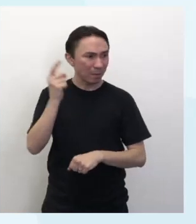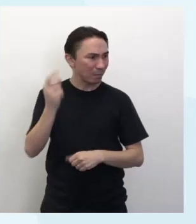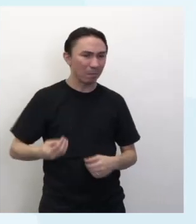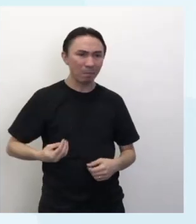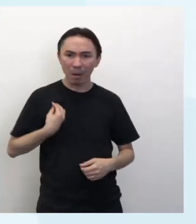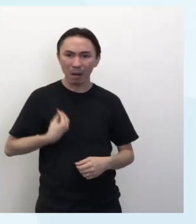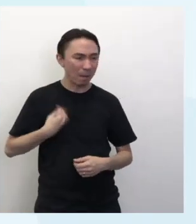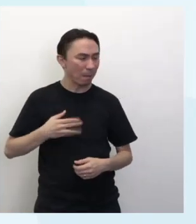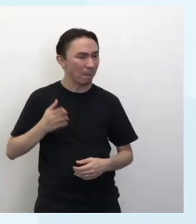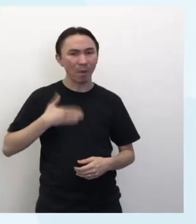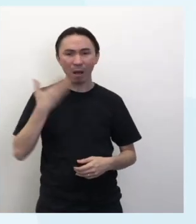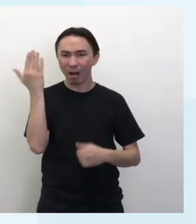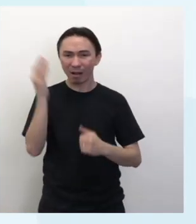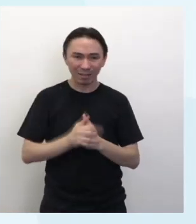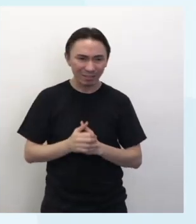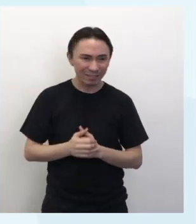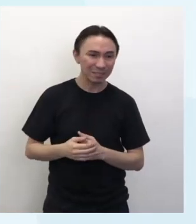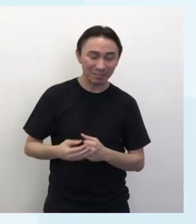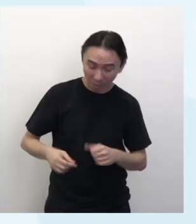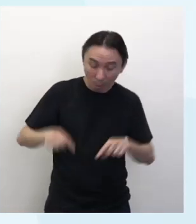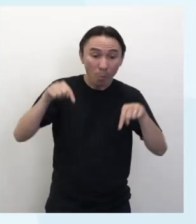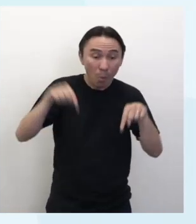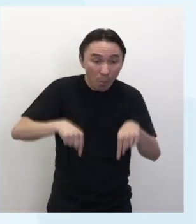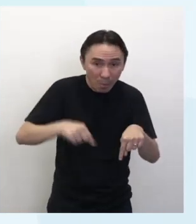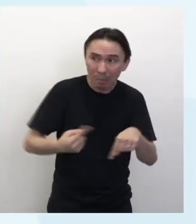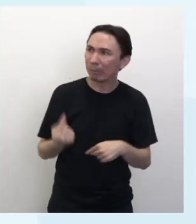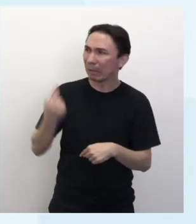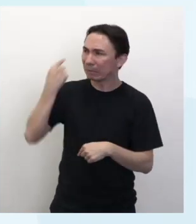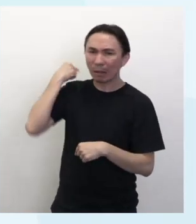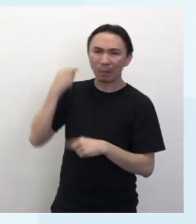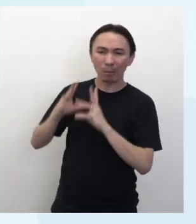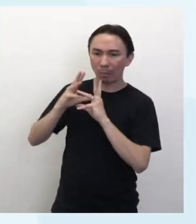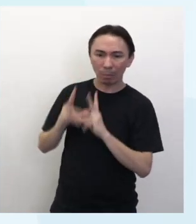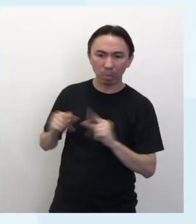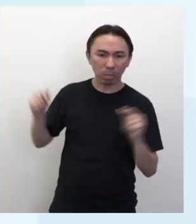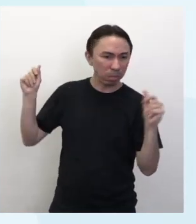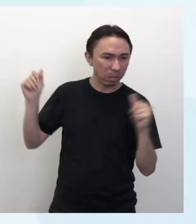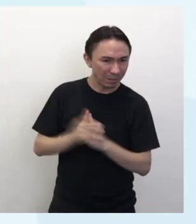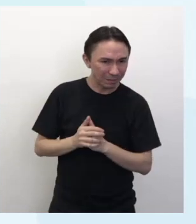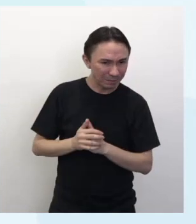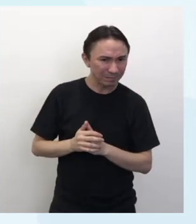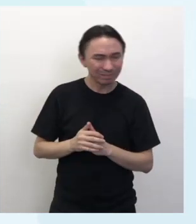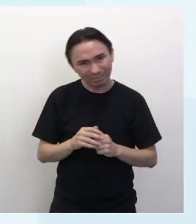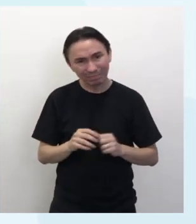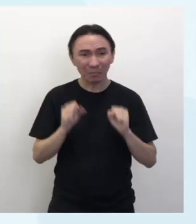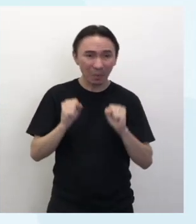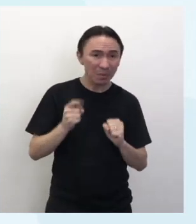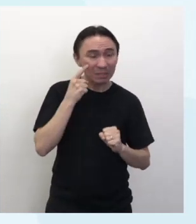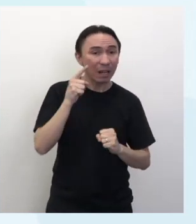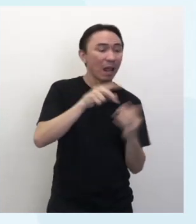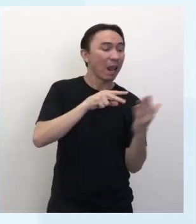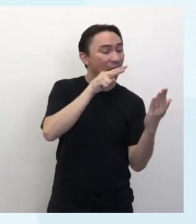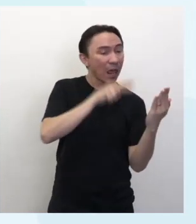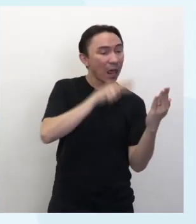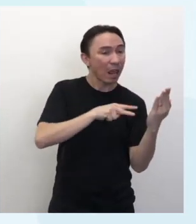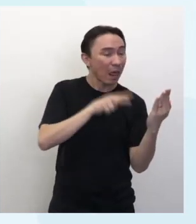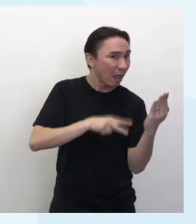presente expediu o passado. Talvez eu exponho ao leitor, em algum canto deste livro,